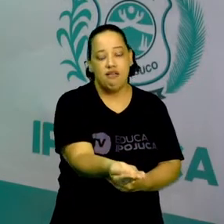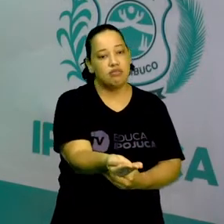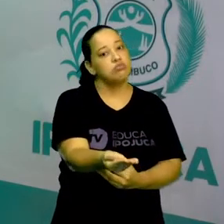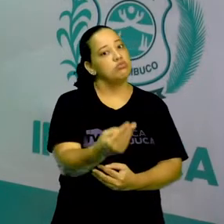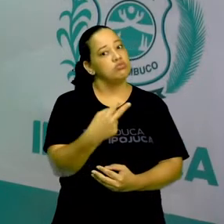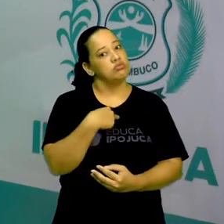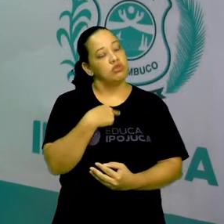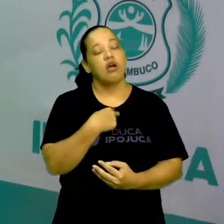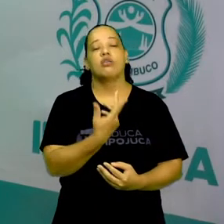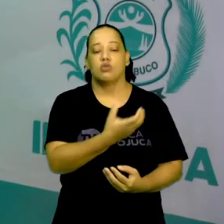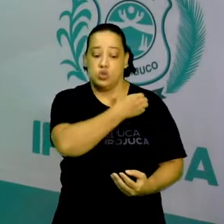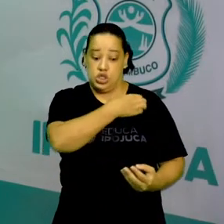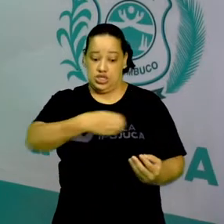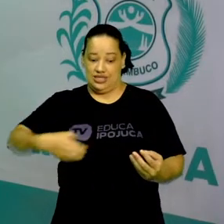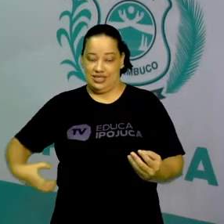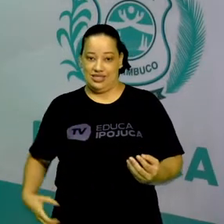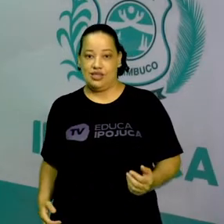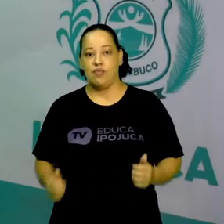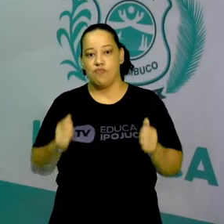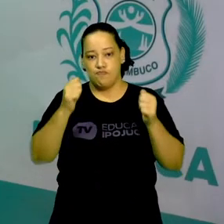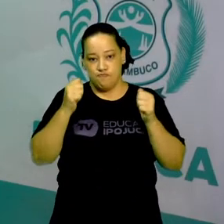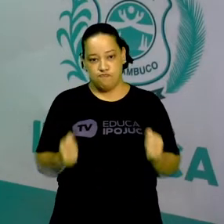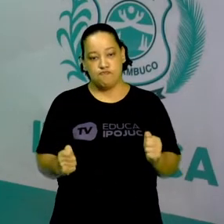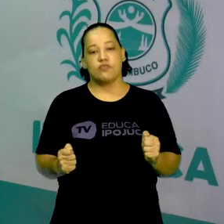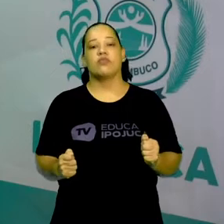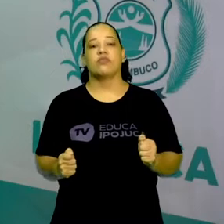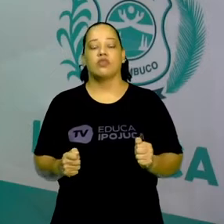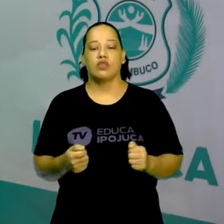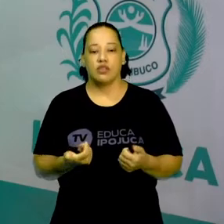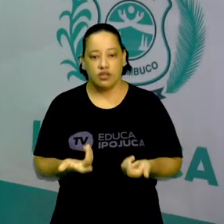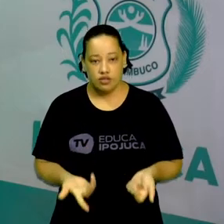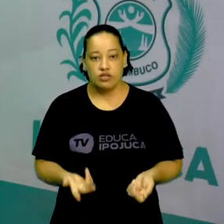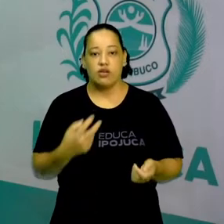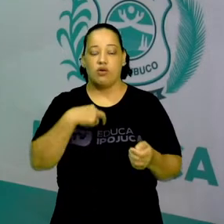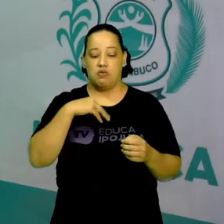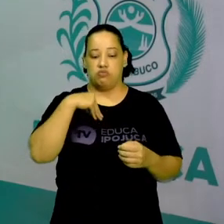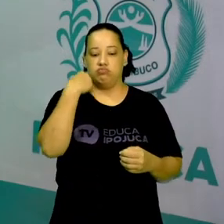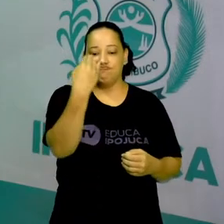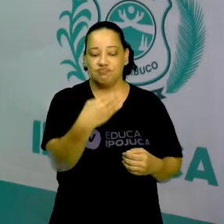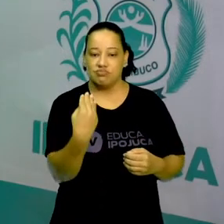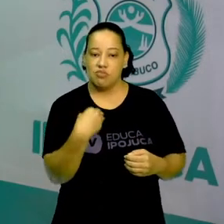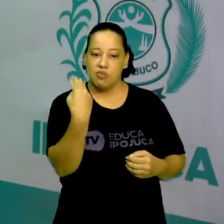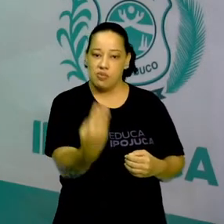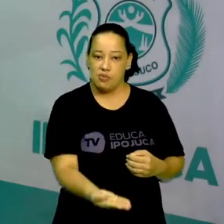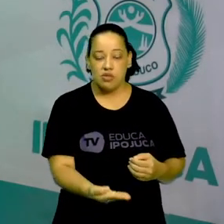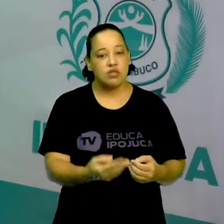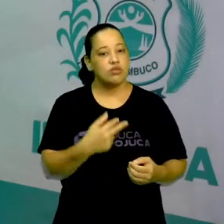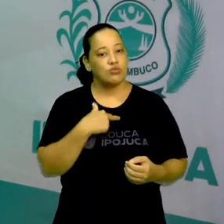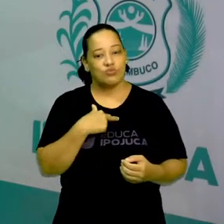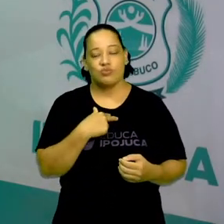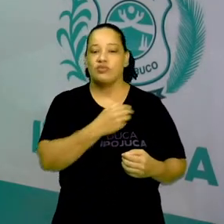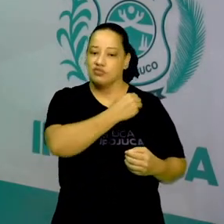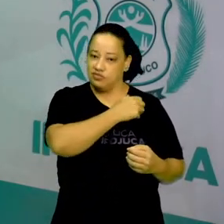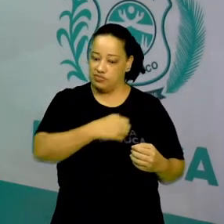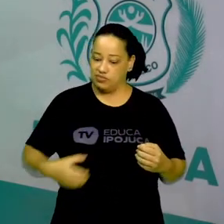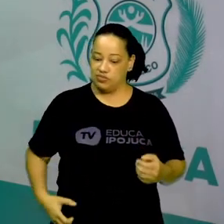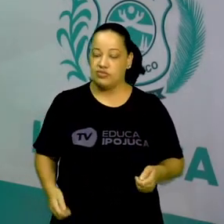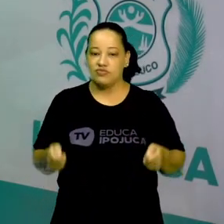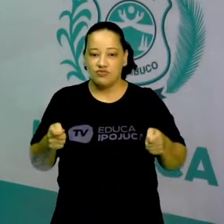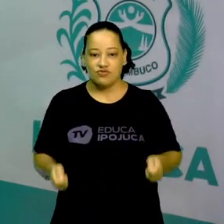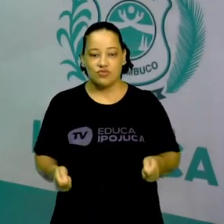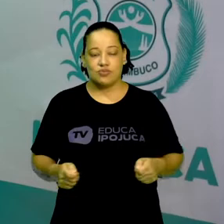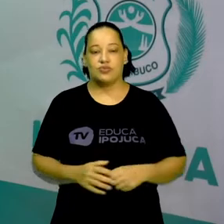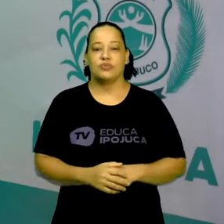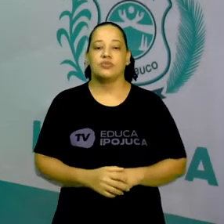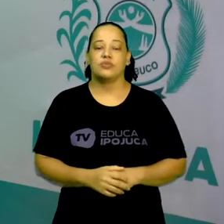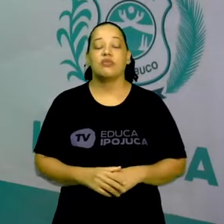Então, o cinto, ele prende, ele cuida do nosso corpo, tá certo? Observe também no